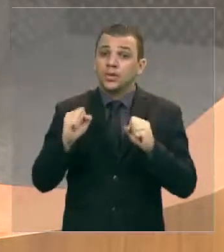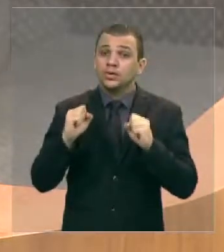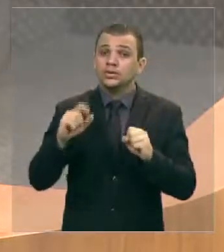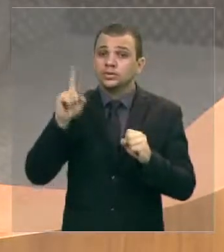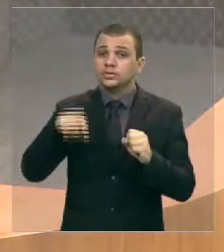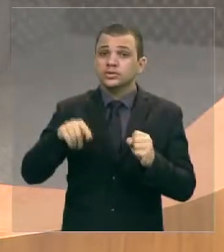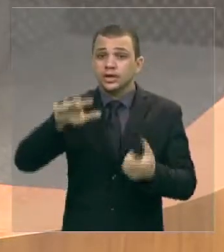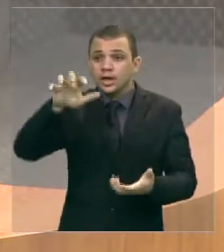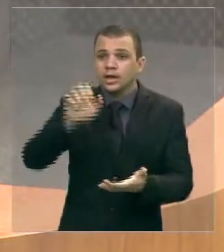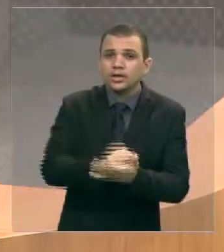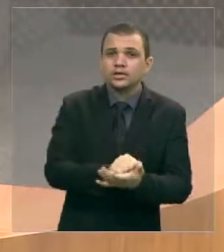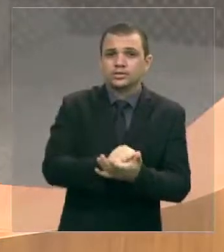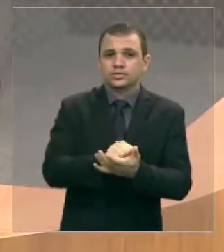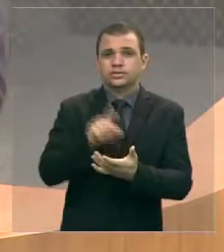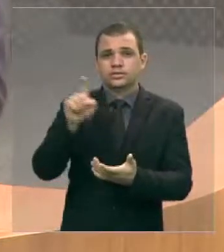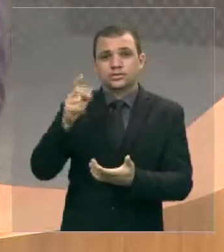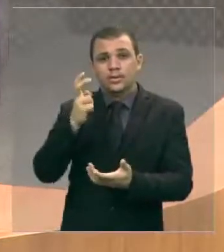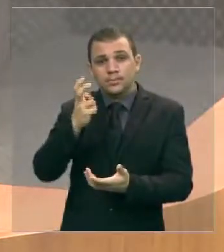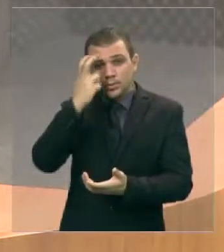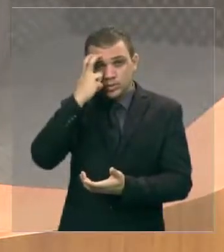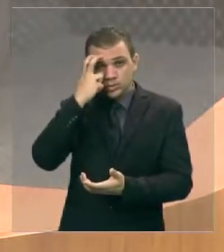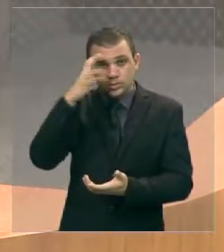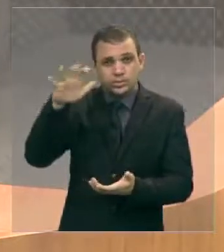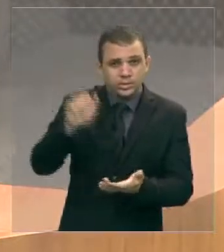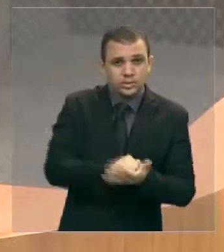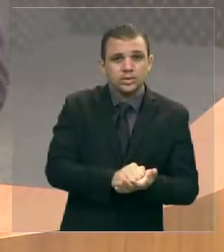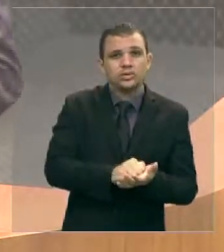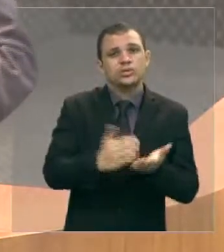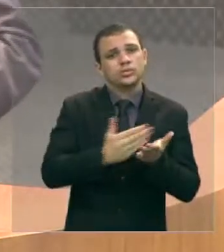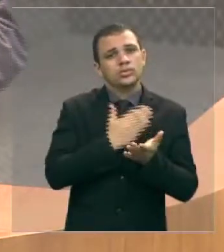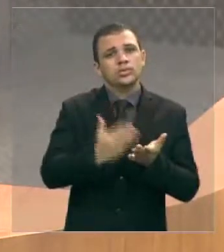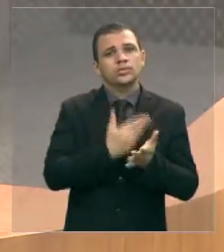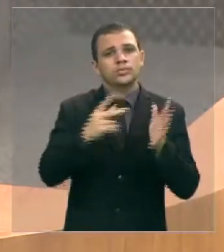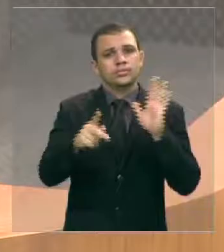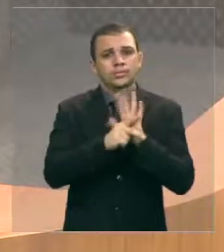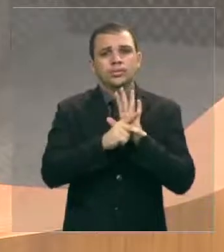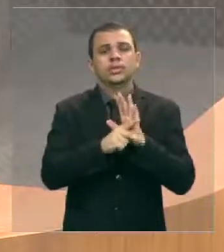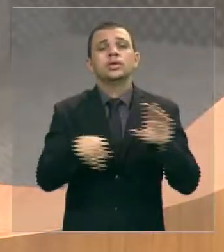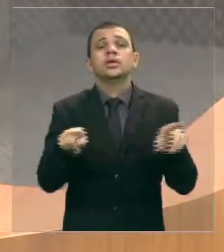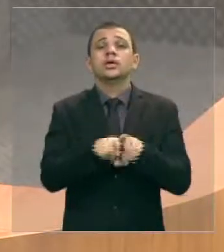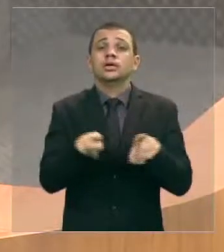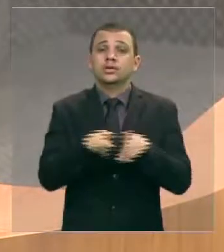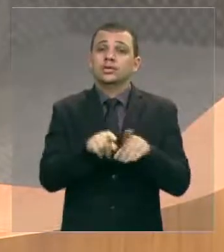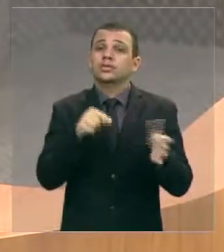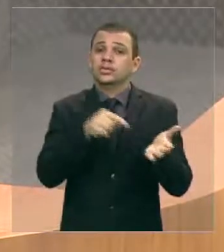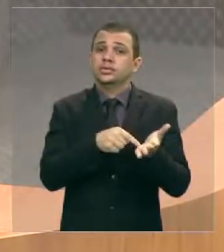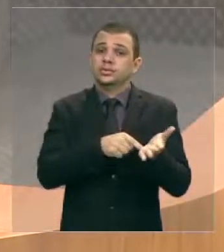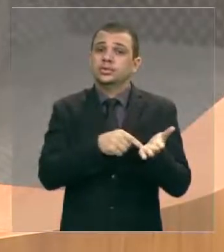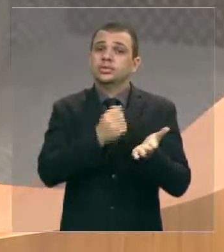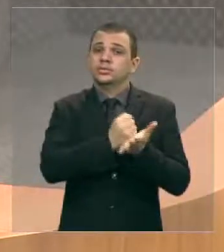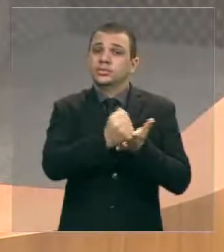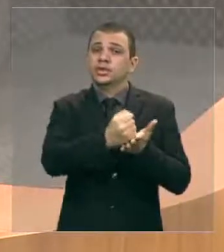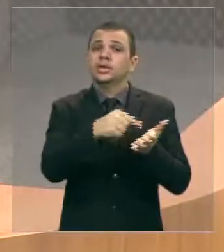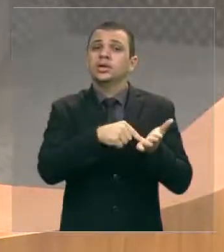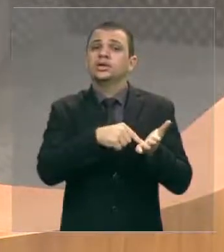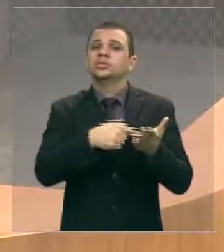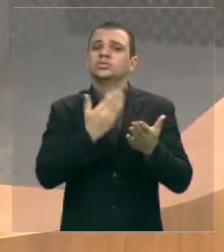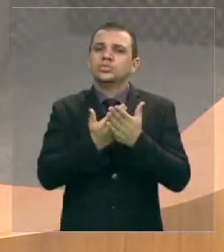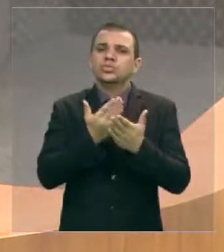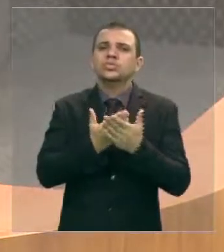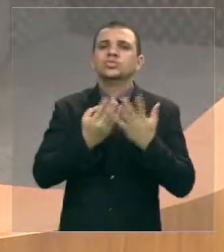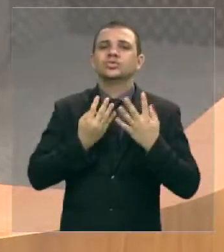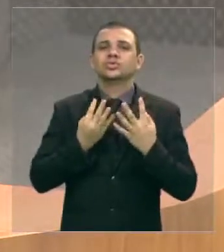devidamente registrada no livro próprio e respaldada no estudo técnico feito